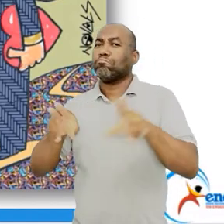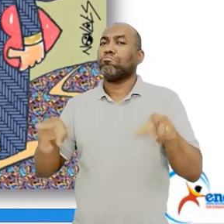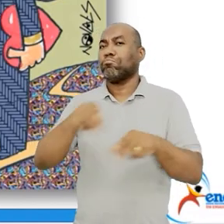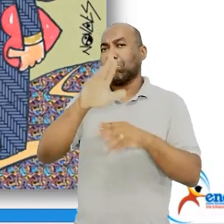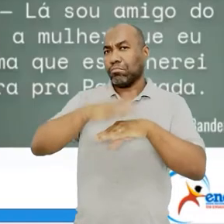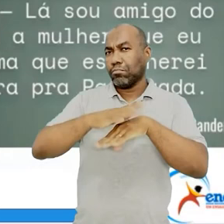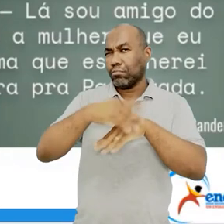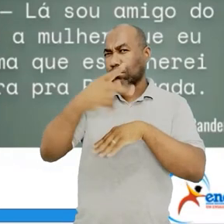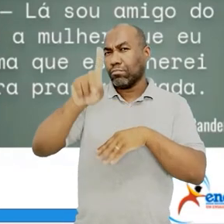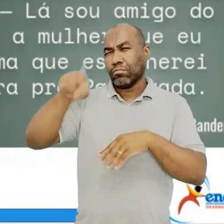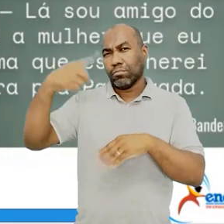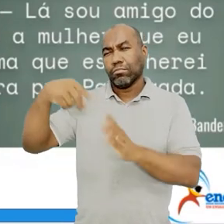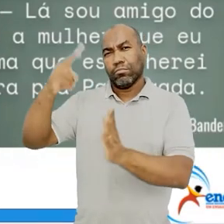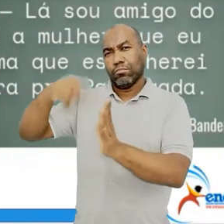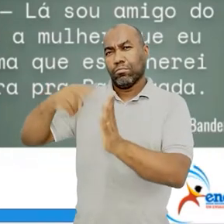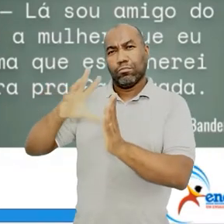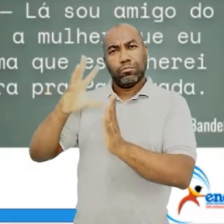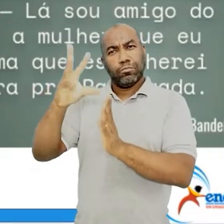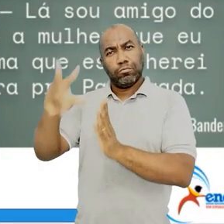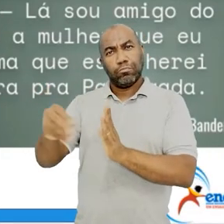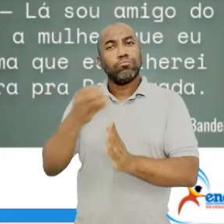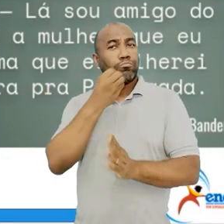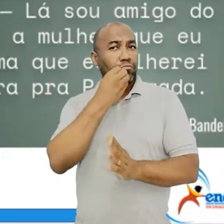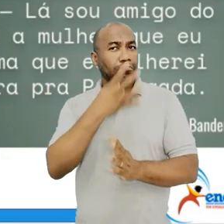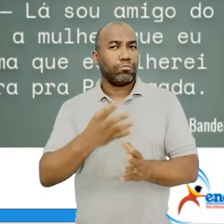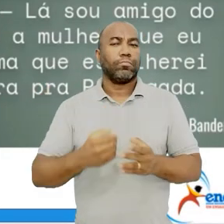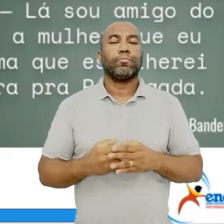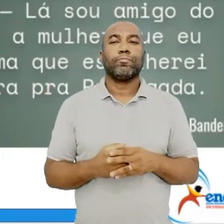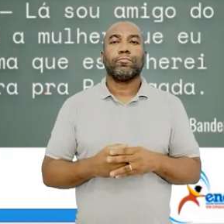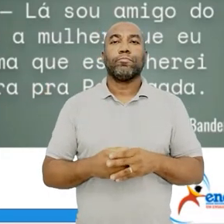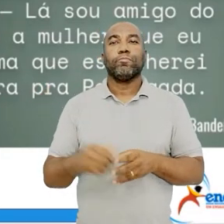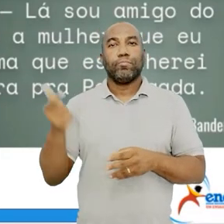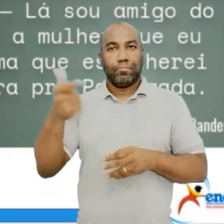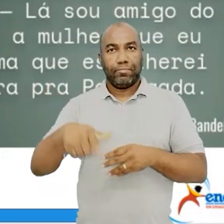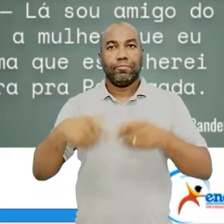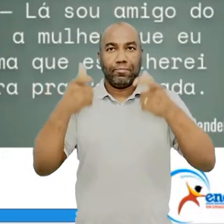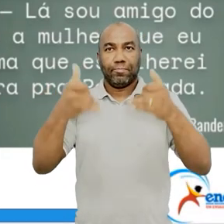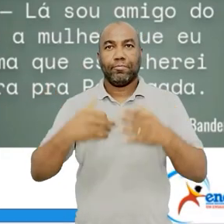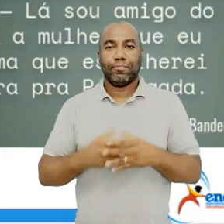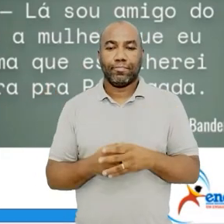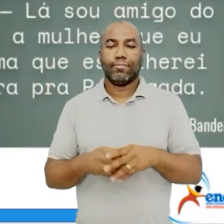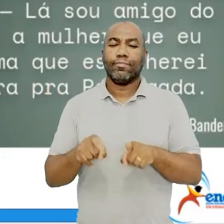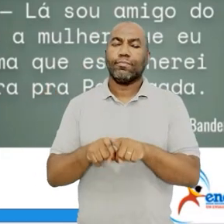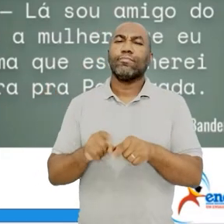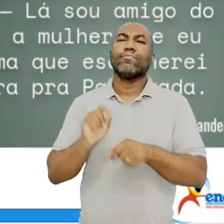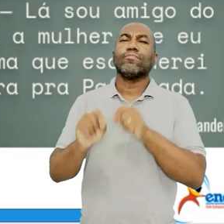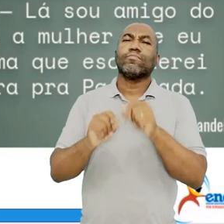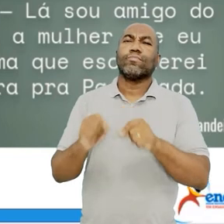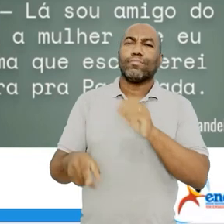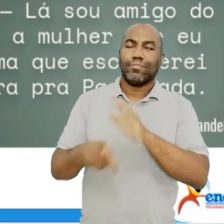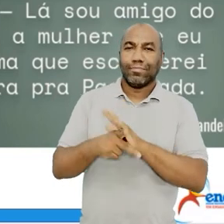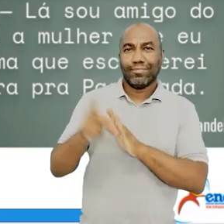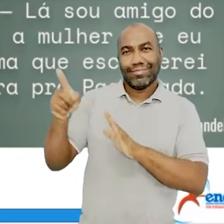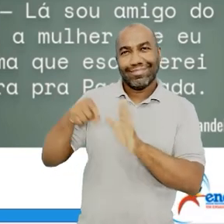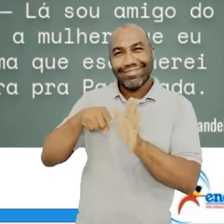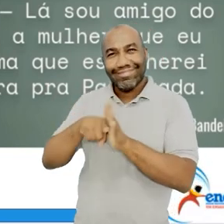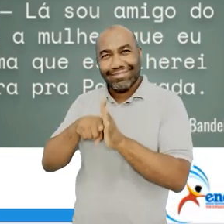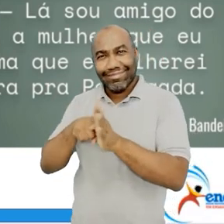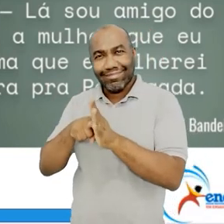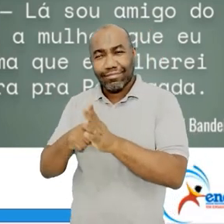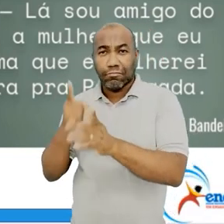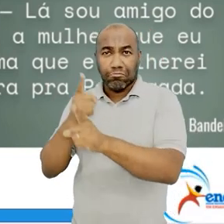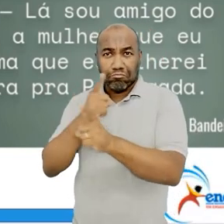íntegra. Vamos à frente? Aí, para vocês, um pouquinho sobre como é que ele vai se desenvolver,